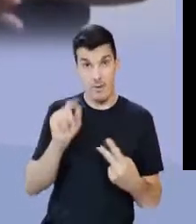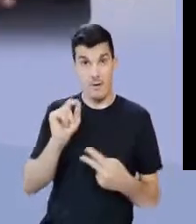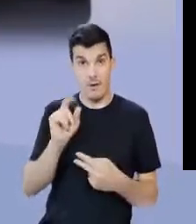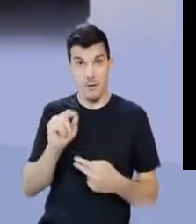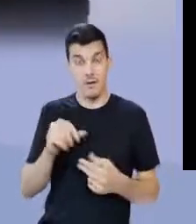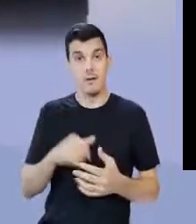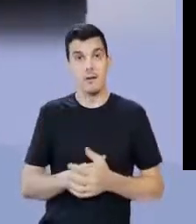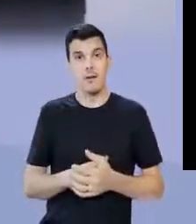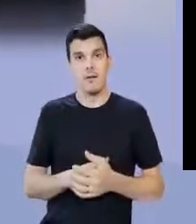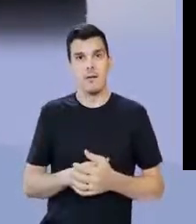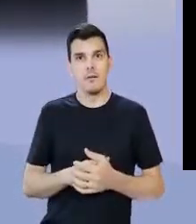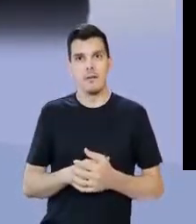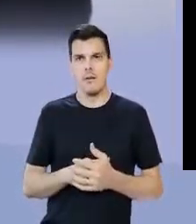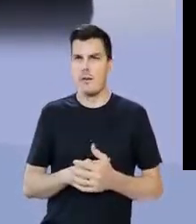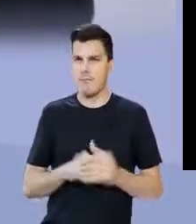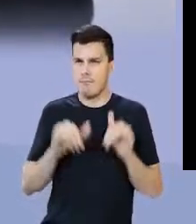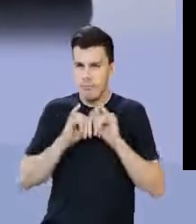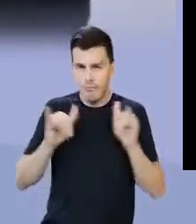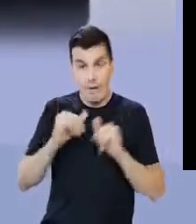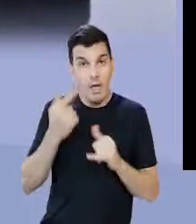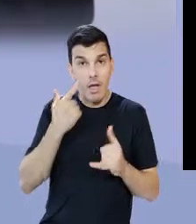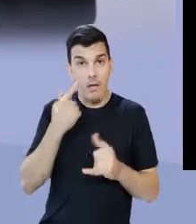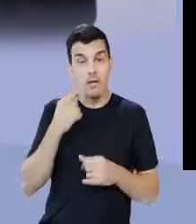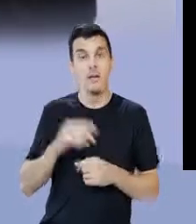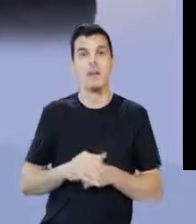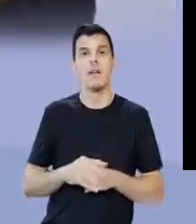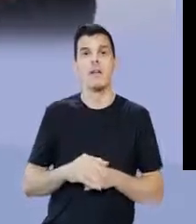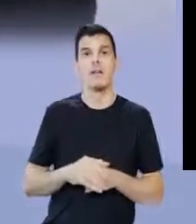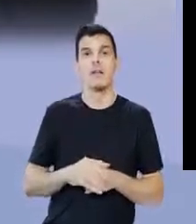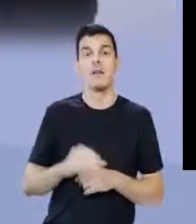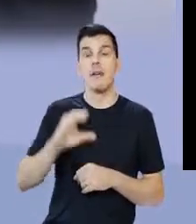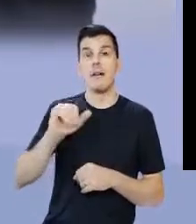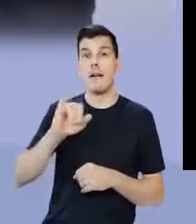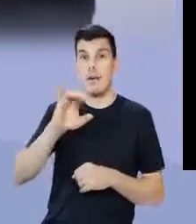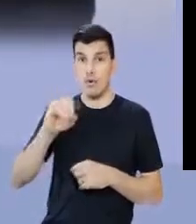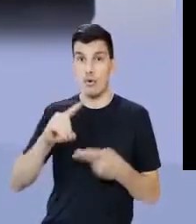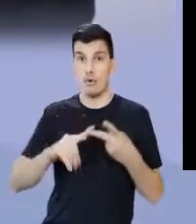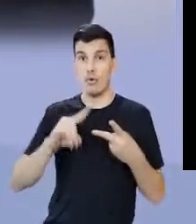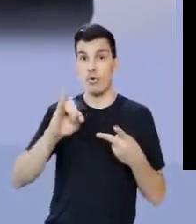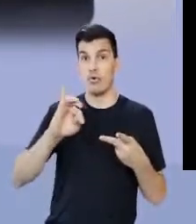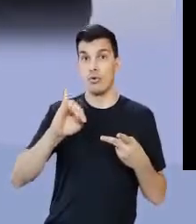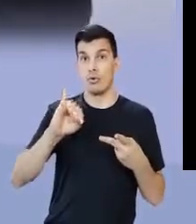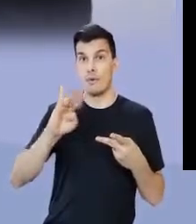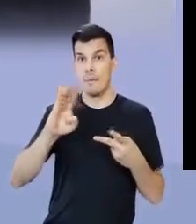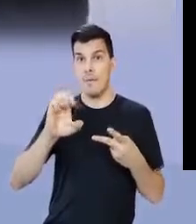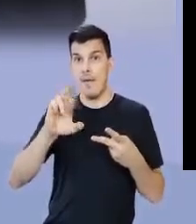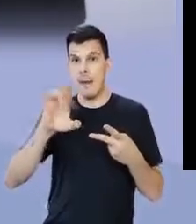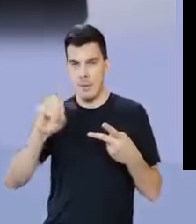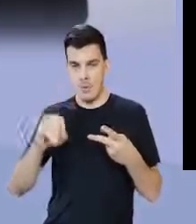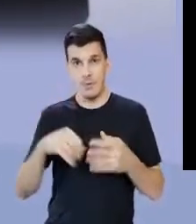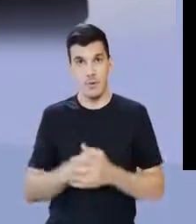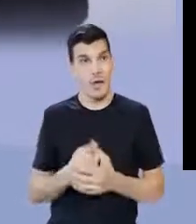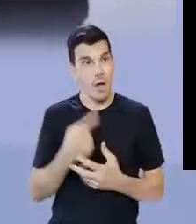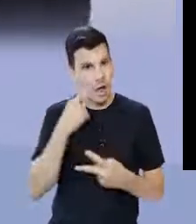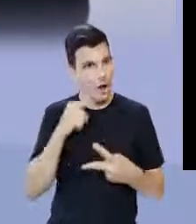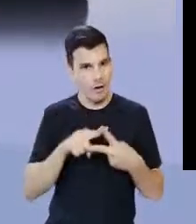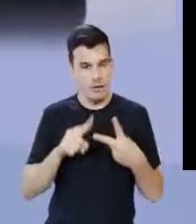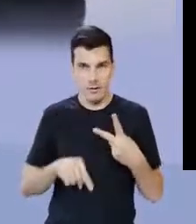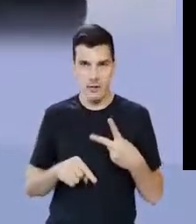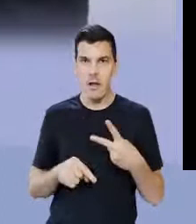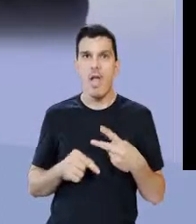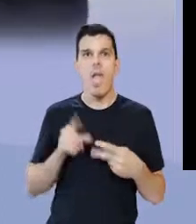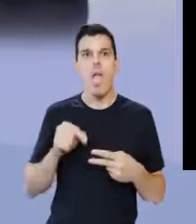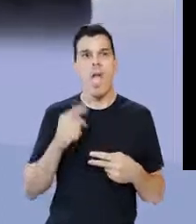muito, como é que foi, muito difundidos na história, que é o Caio e Tibério na família Grapo. O Caio e